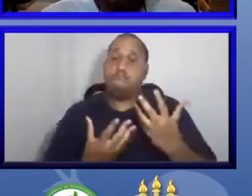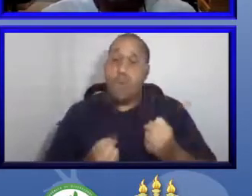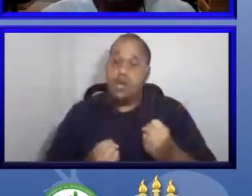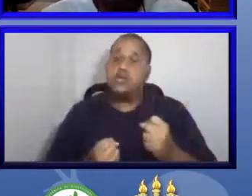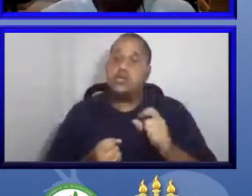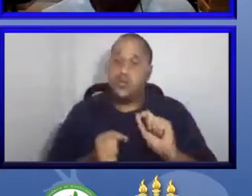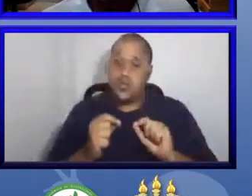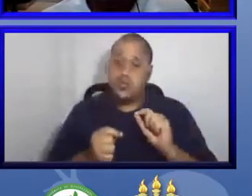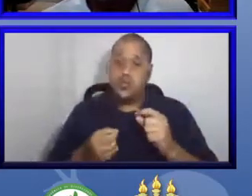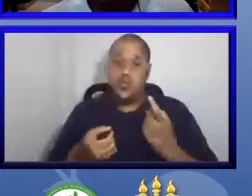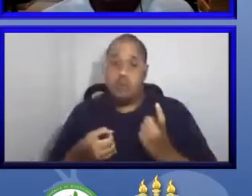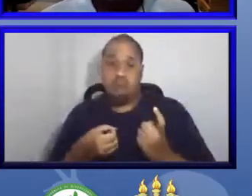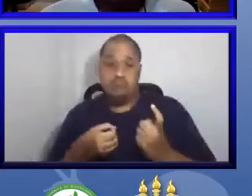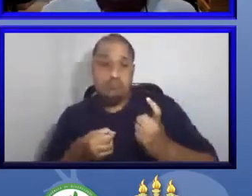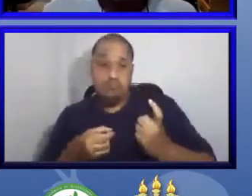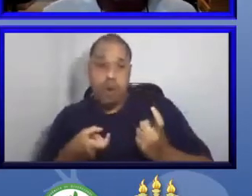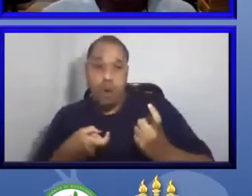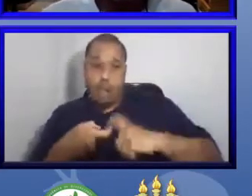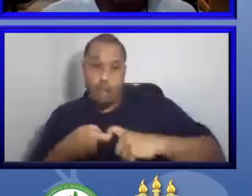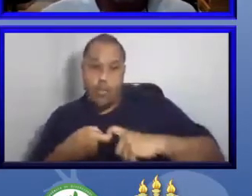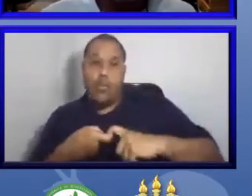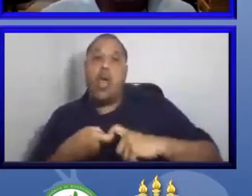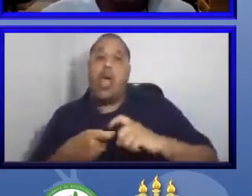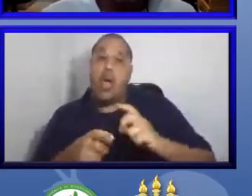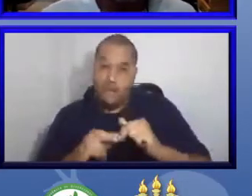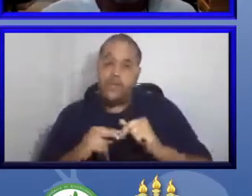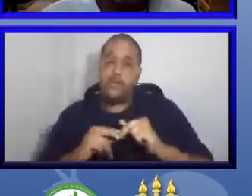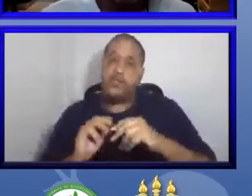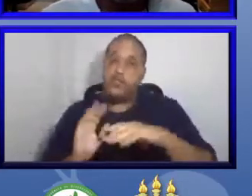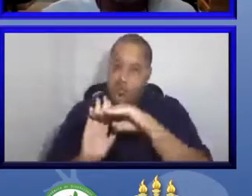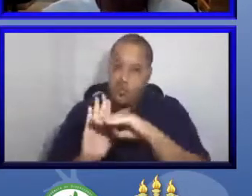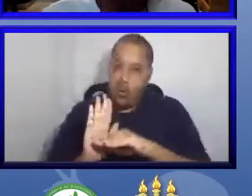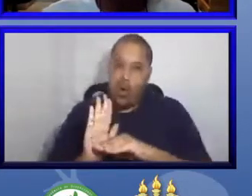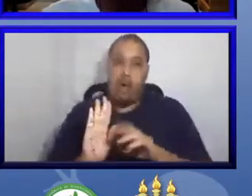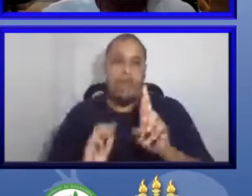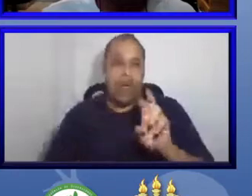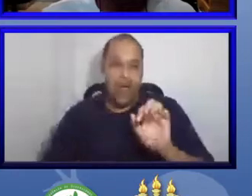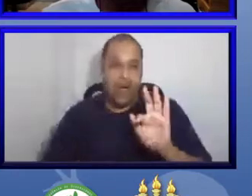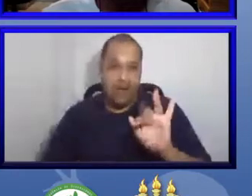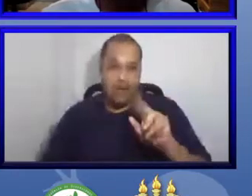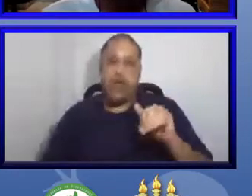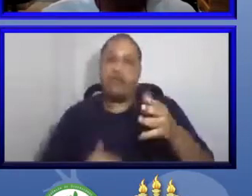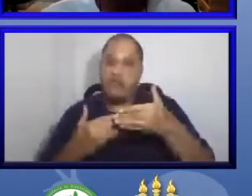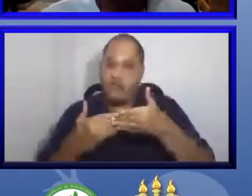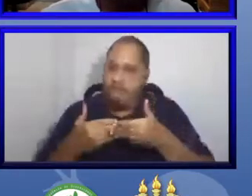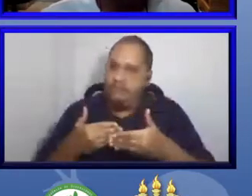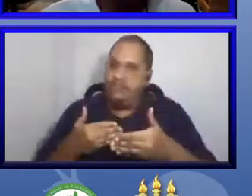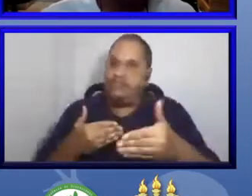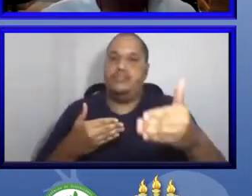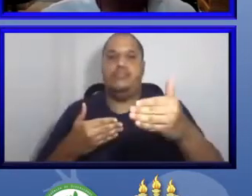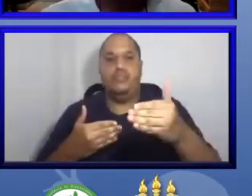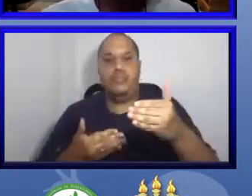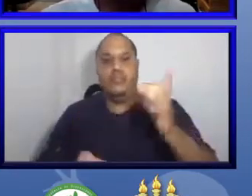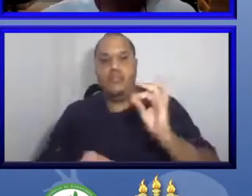e o programa, então, a partir daí começou a ser deslanchado. Próximo.